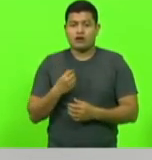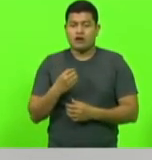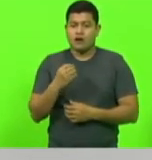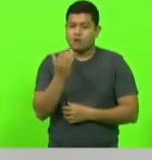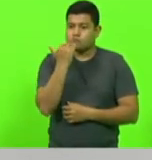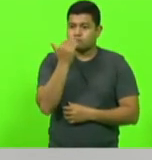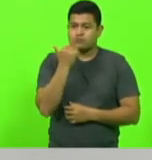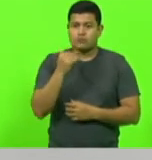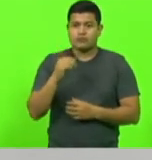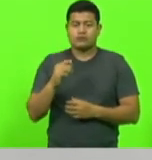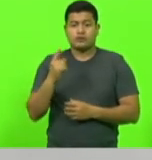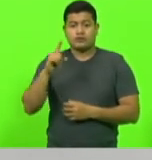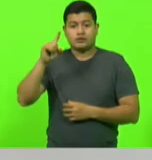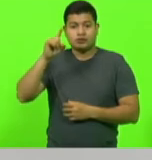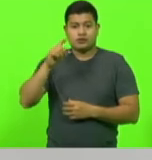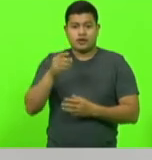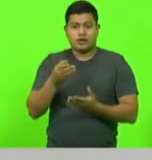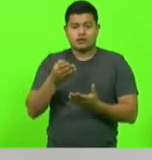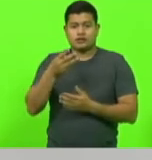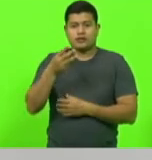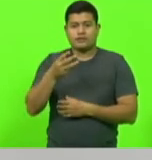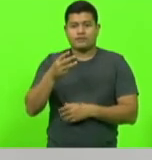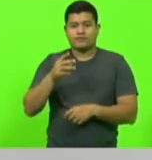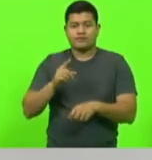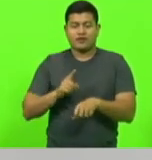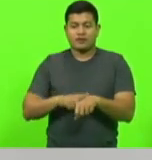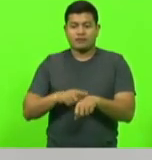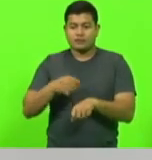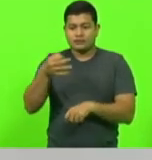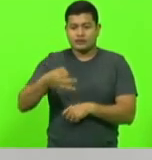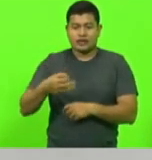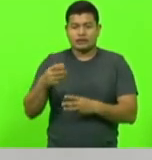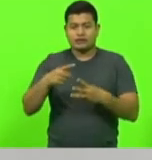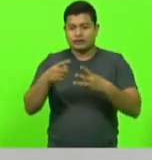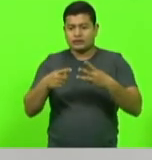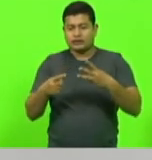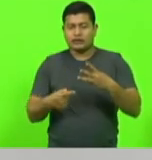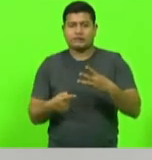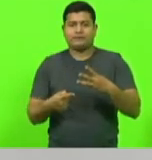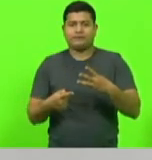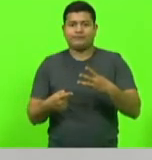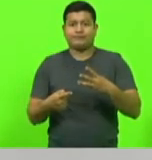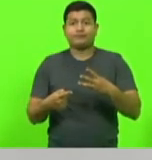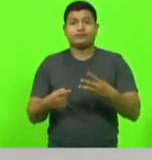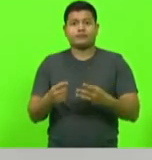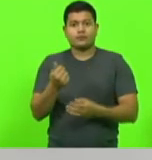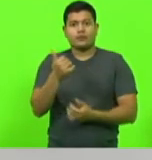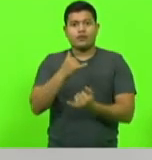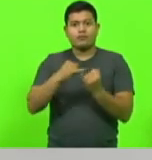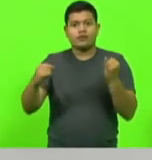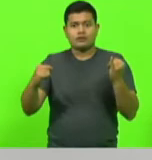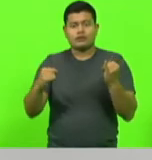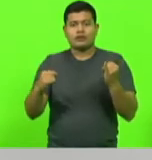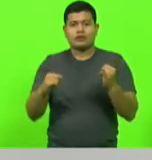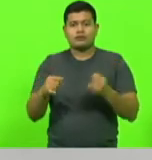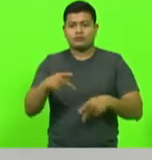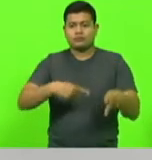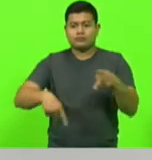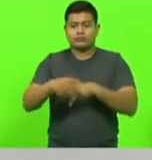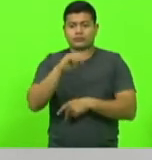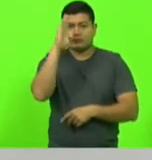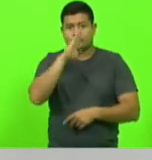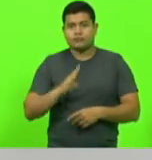garantido. Isso da metade da população brasileira. Então, o presidente está colocando o Brasil no mapa da fome,